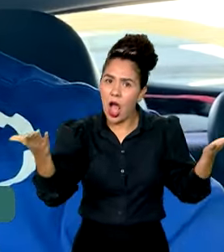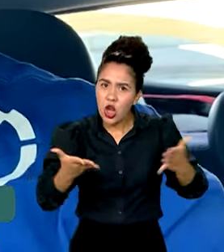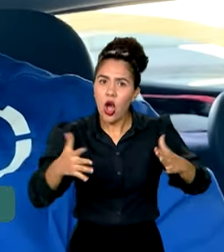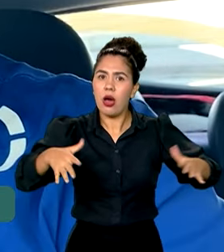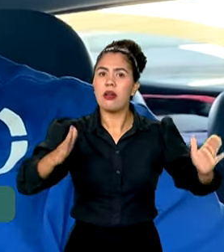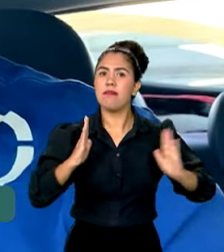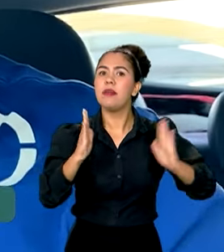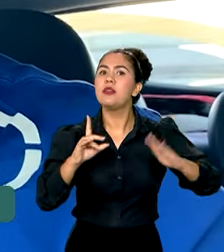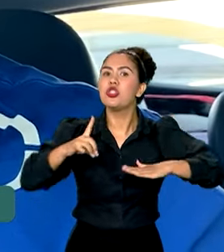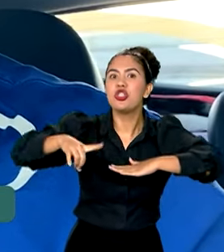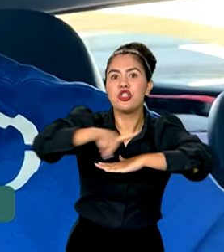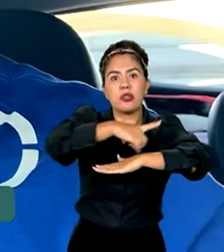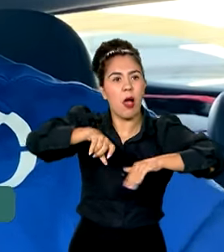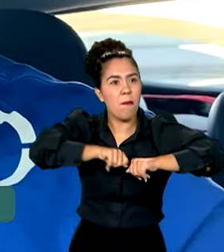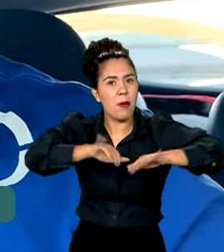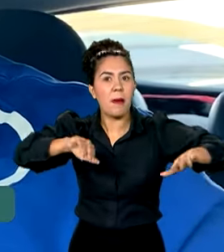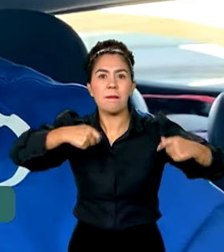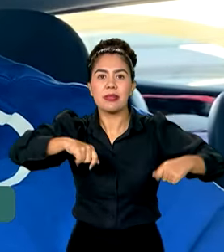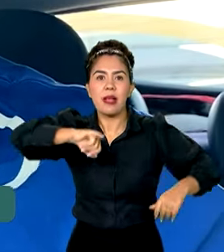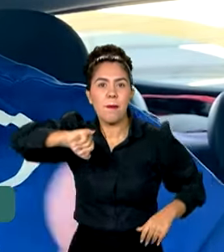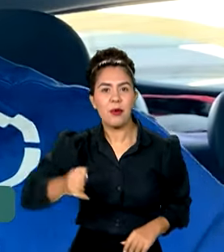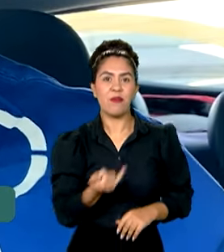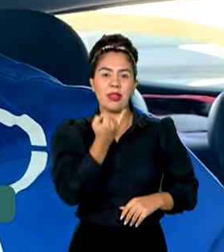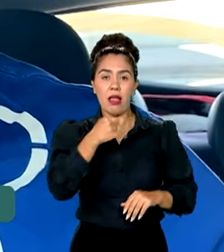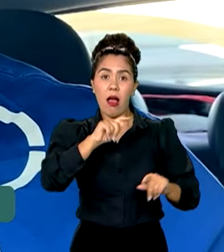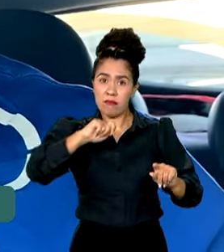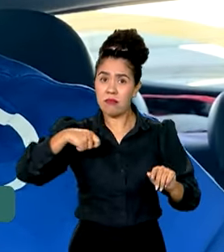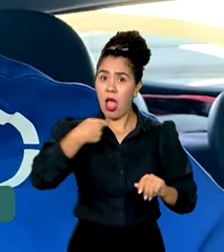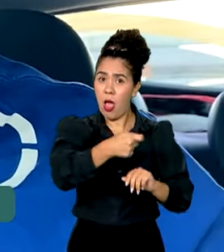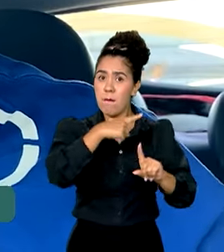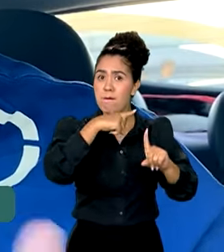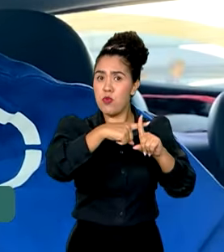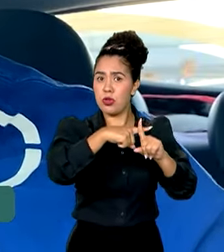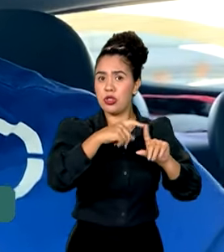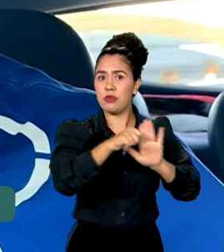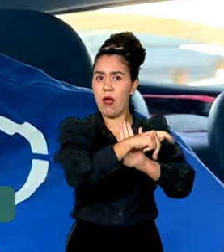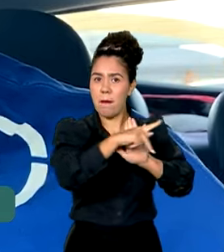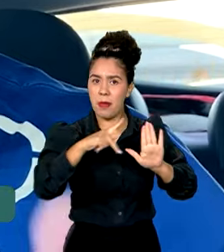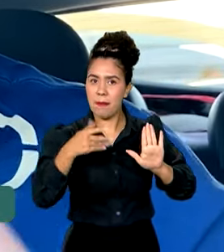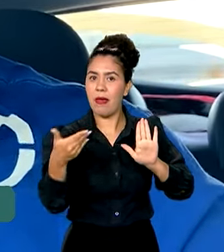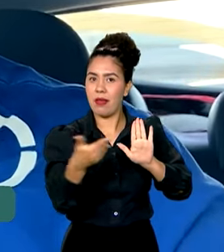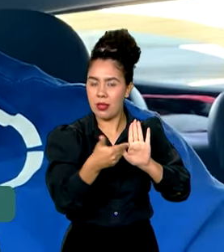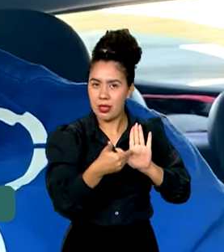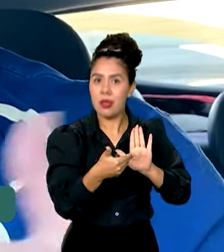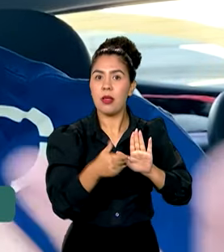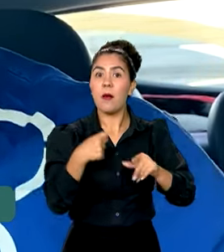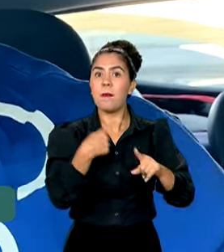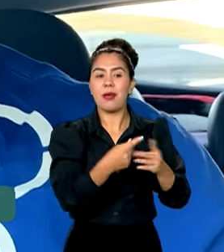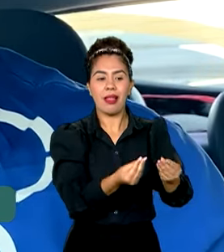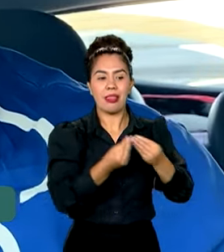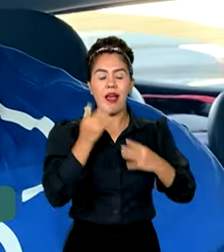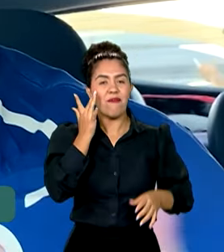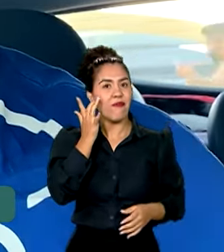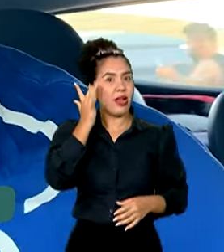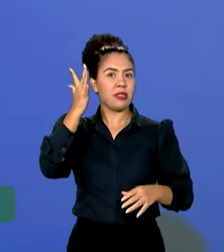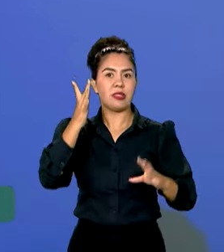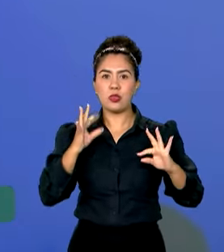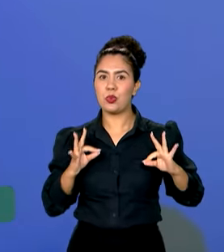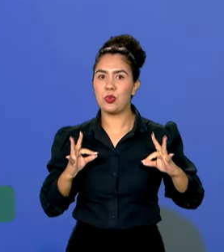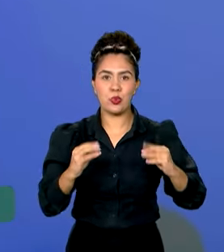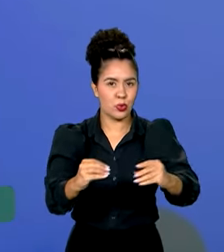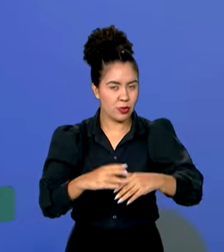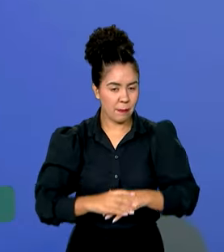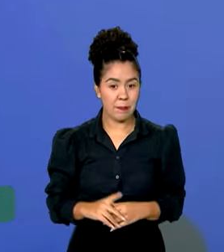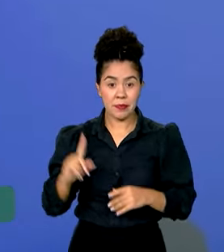aproveitar isso da melhor maneira possível. Então, eu vejo como muito positivo essa digitalização da saúde, porque facilita todos os aspectos.